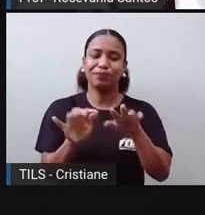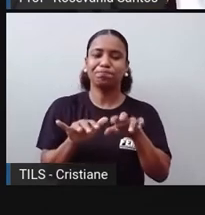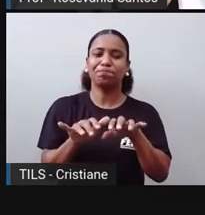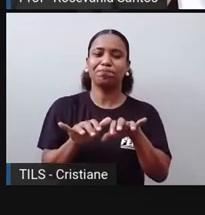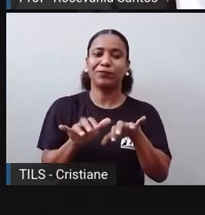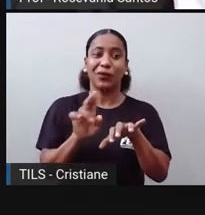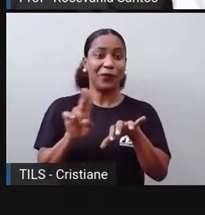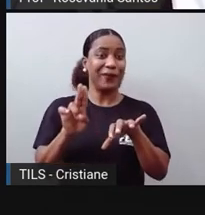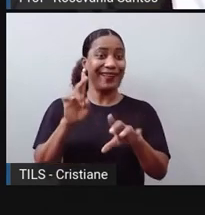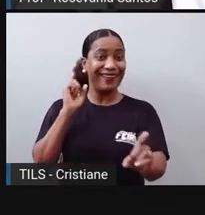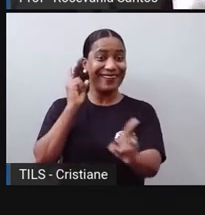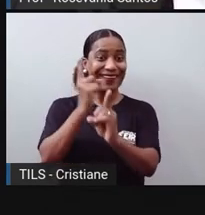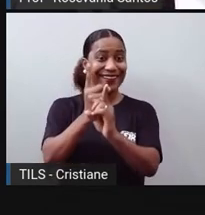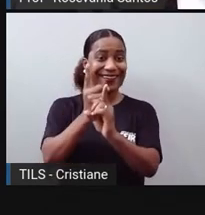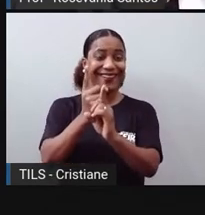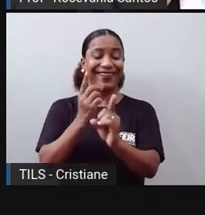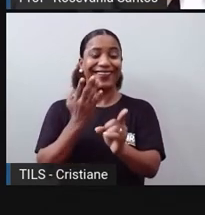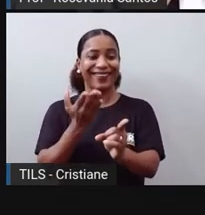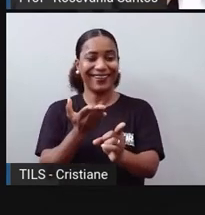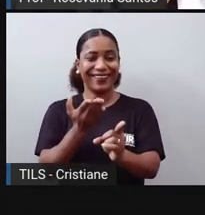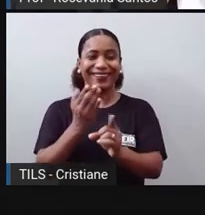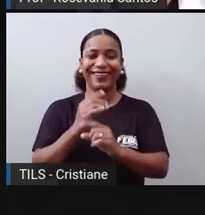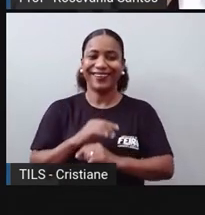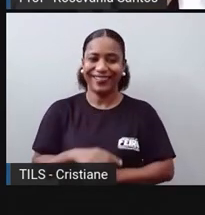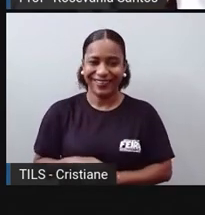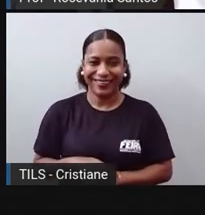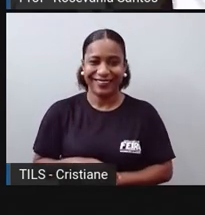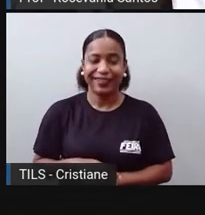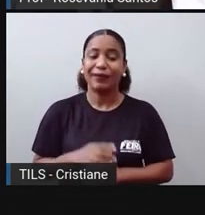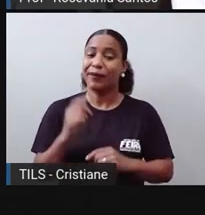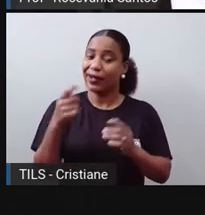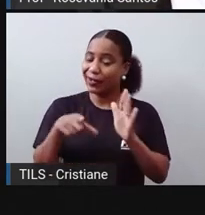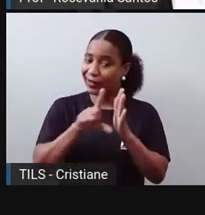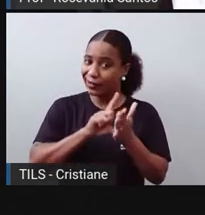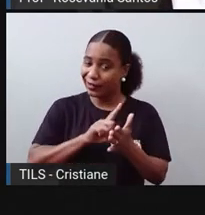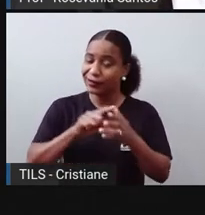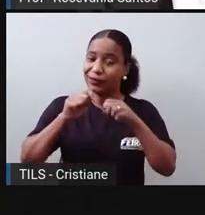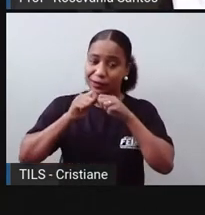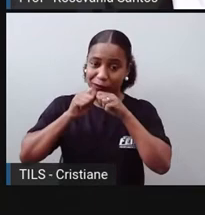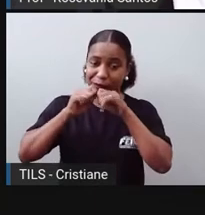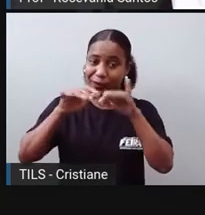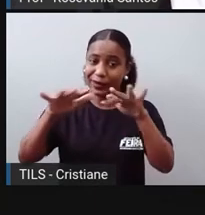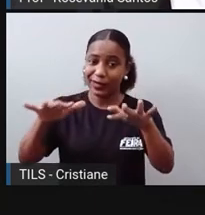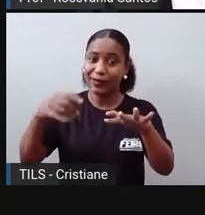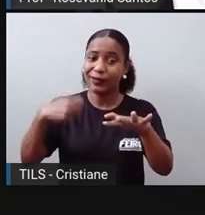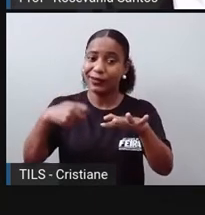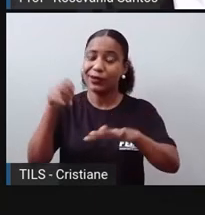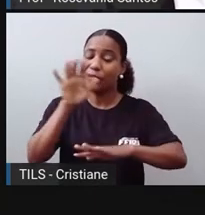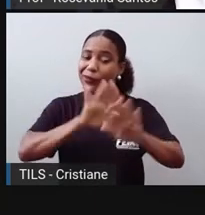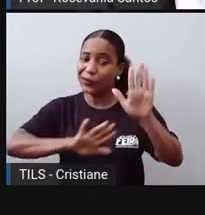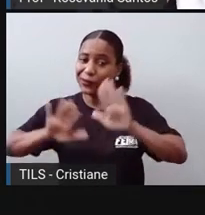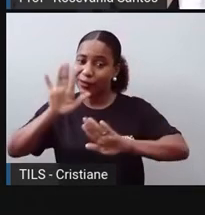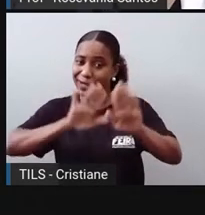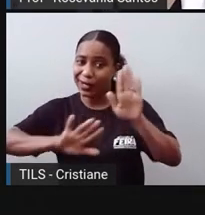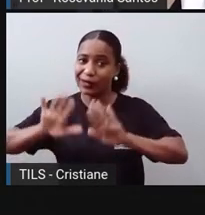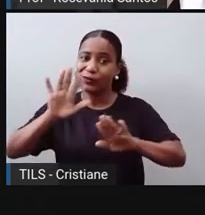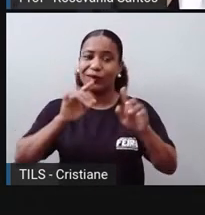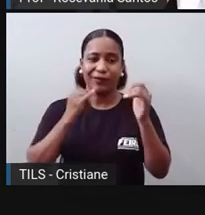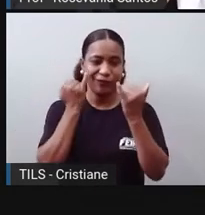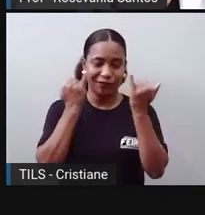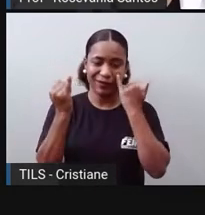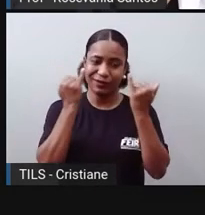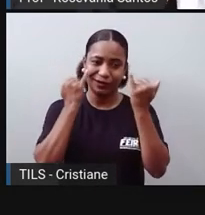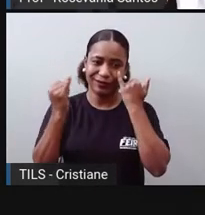de você compartilhar essas ideias todas, saber se realmente elas são verdadeiras, e também tomar alguns cuidados com seus dados pessoais.